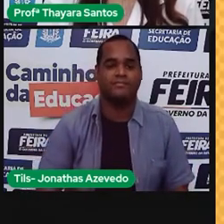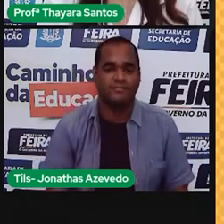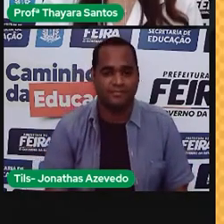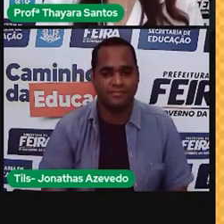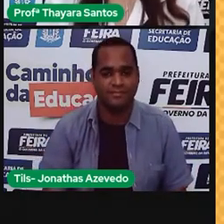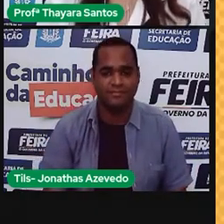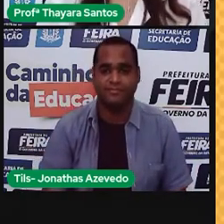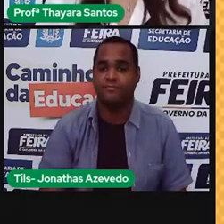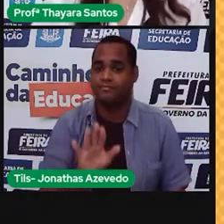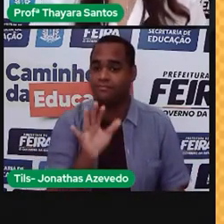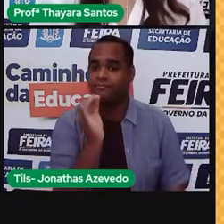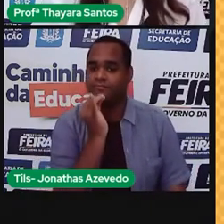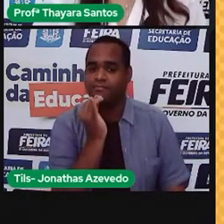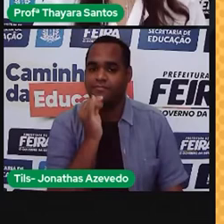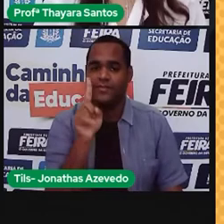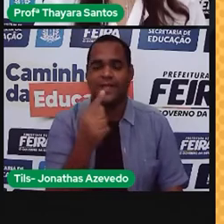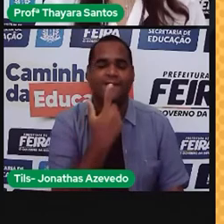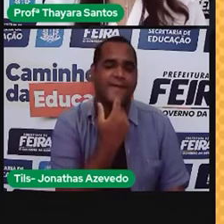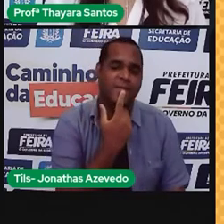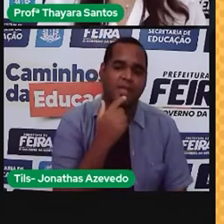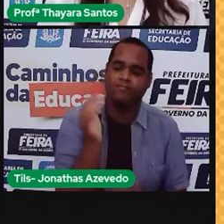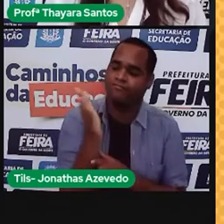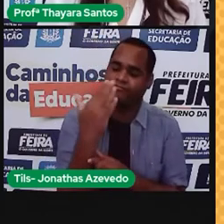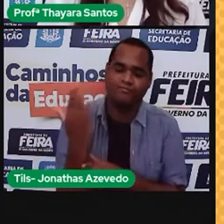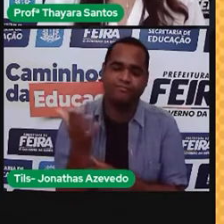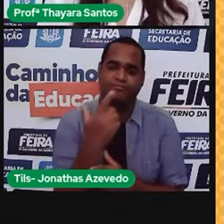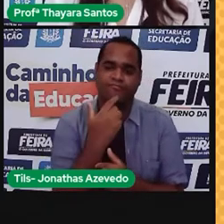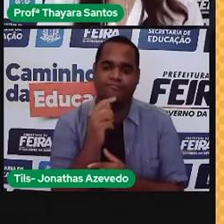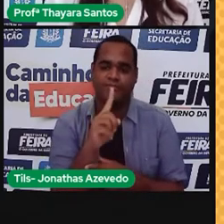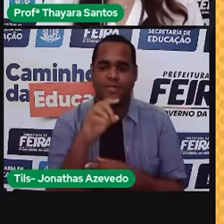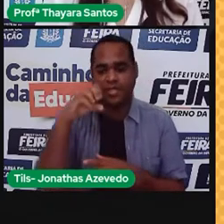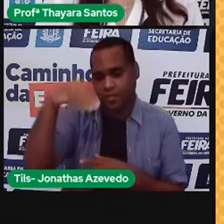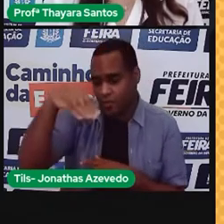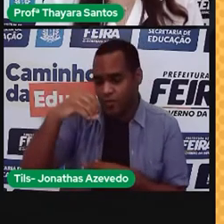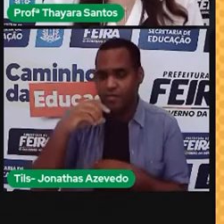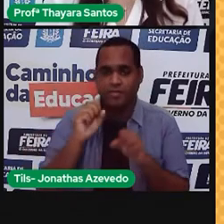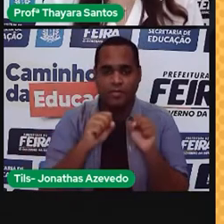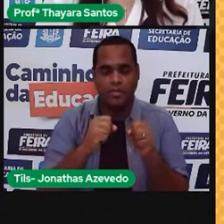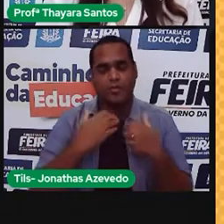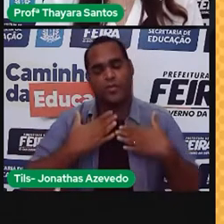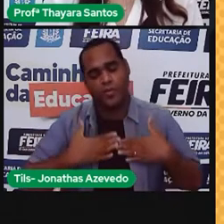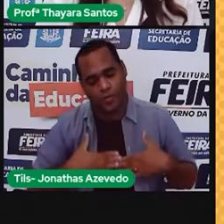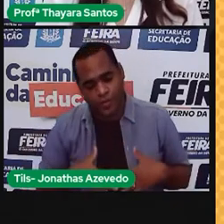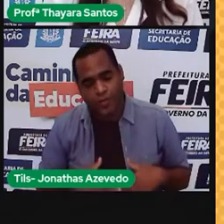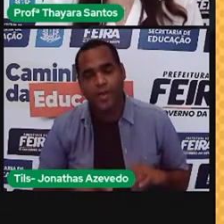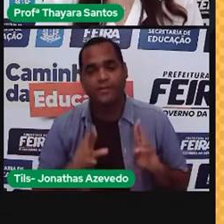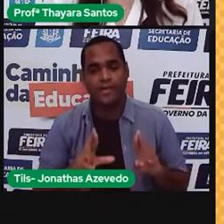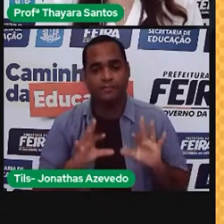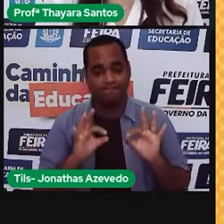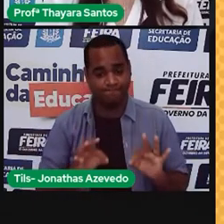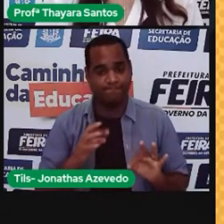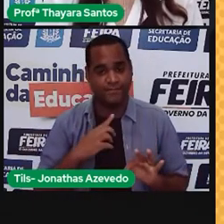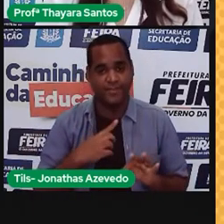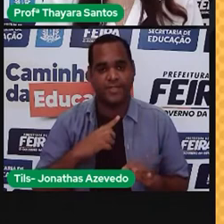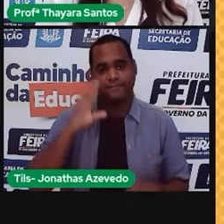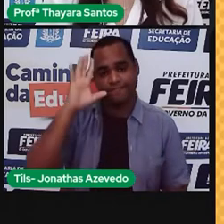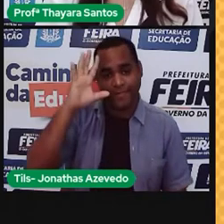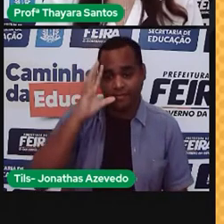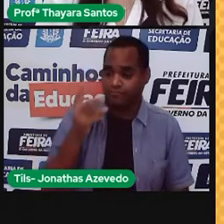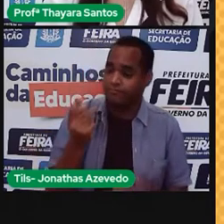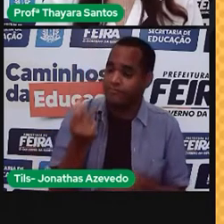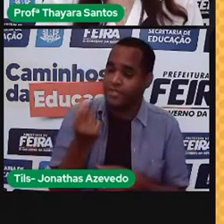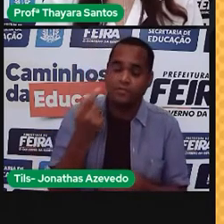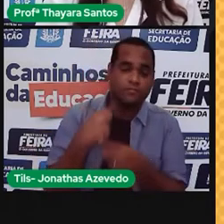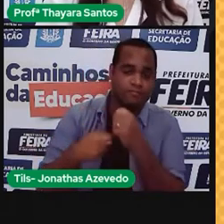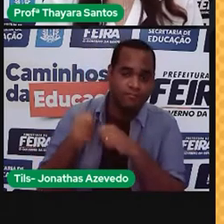Por isso, quando a bandeira vermelha estiver aí na sua conta de luz, respire fundo, aperte os sinos e pense de que maneira